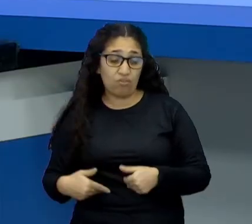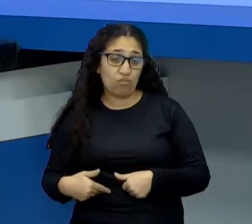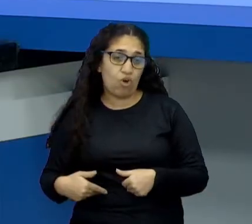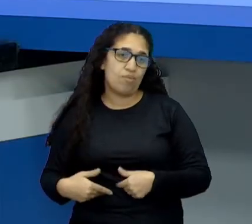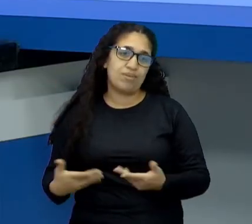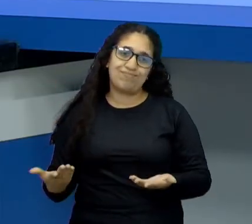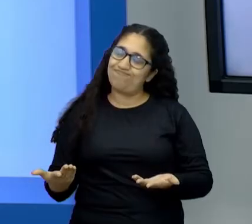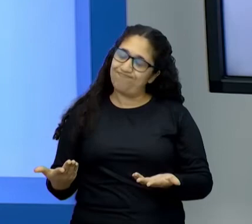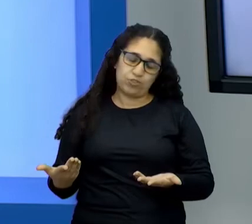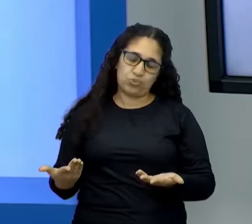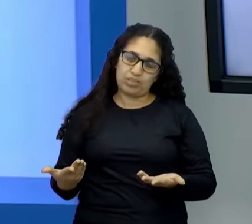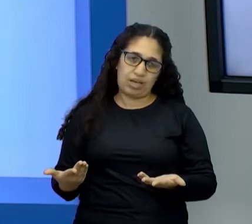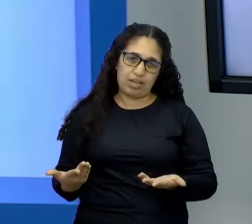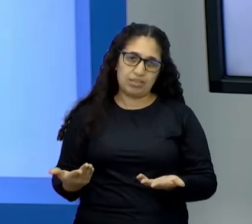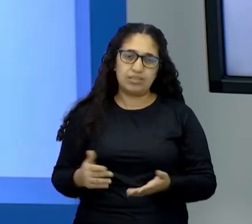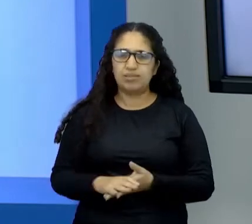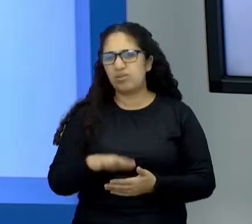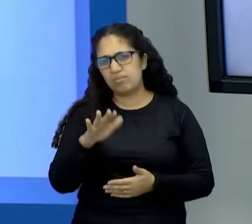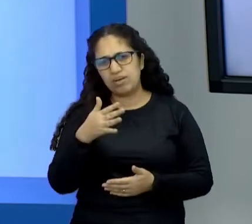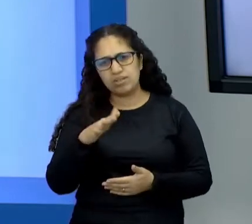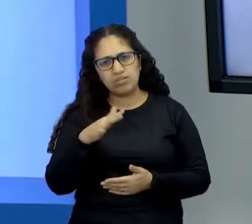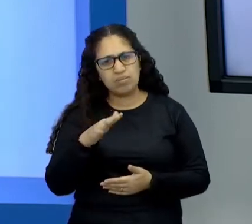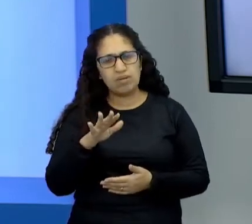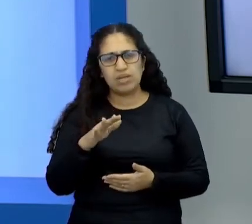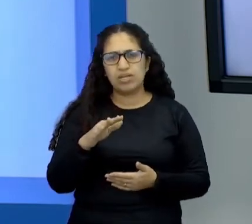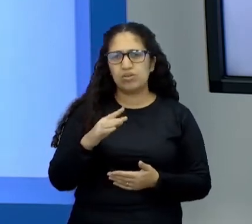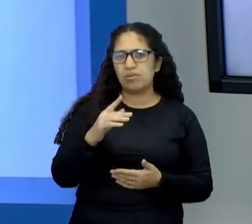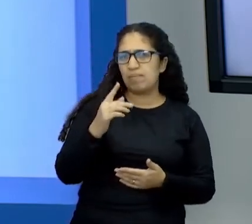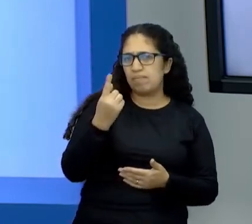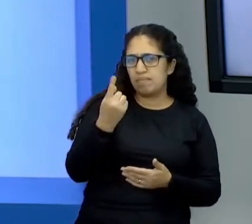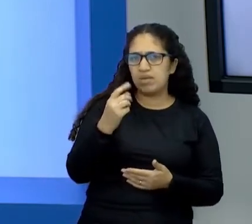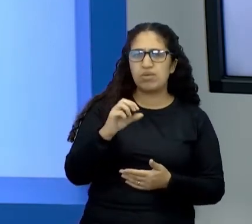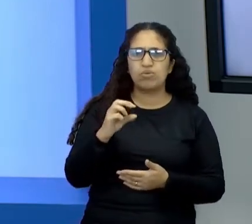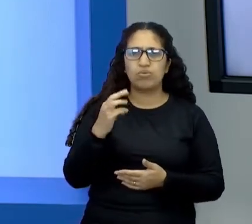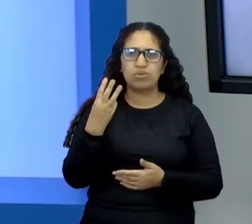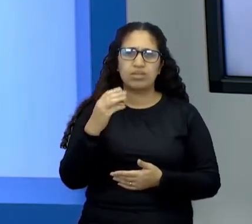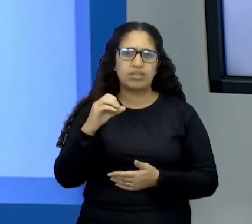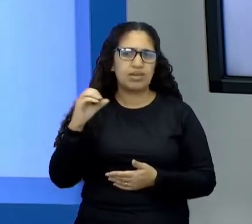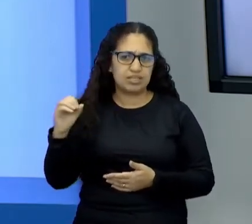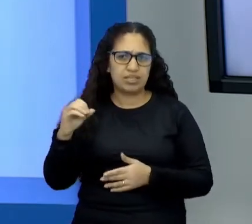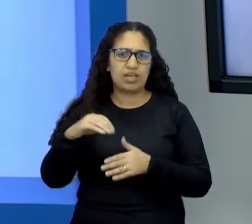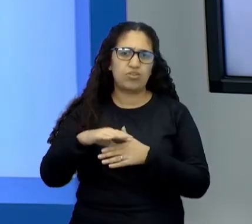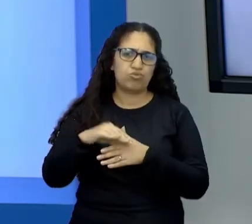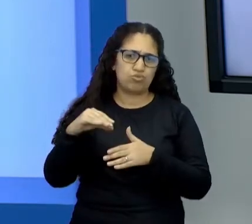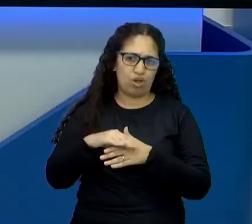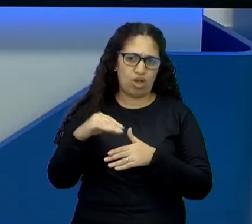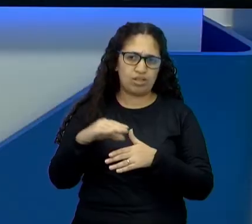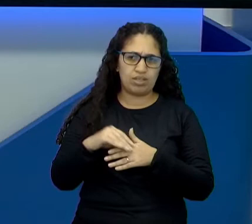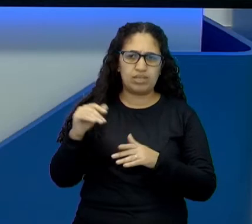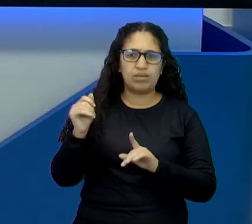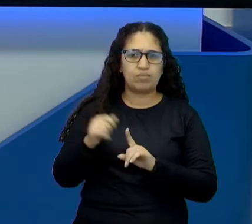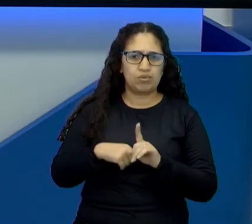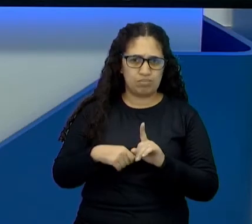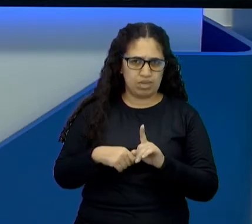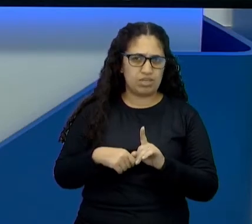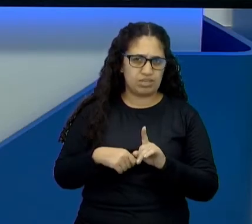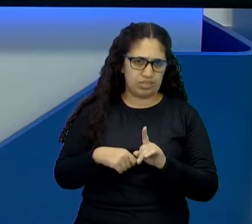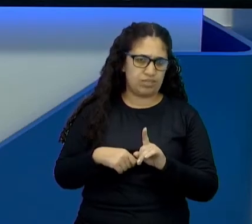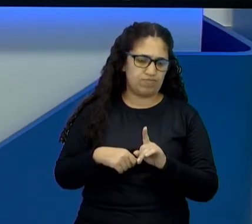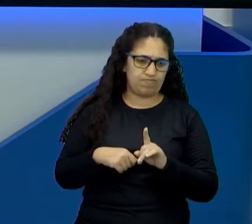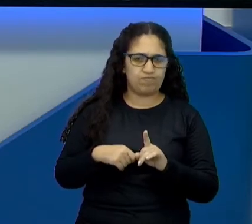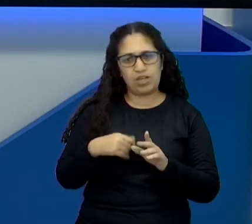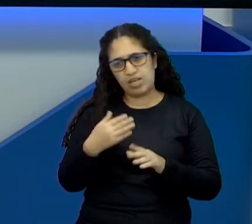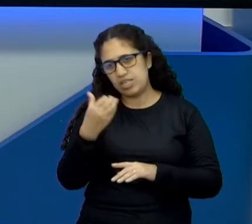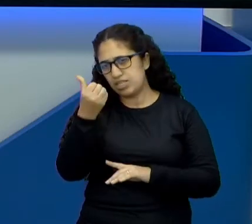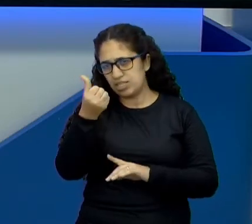Isso mesmo. Vai estar em torno, assim, de uns R$1.300 por mês. R$1.300? É. Aí tem que fazer vezes nos seis meses,